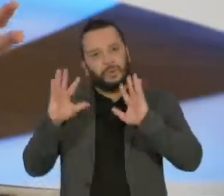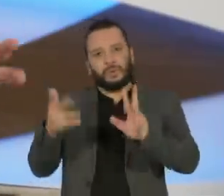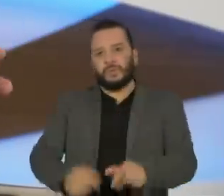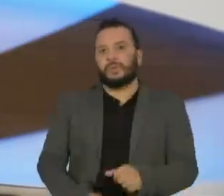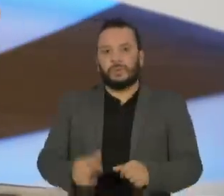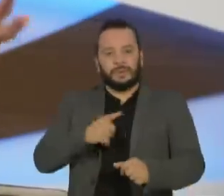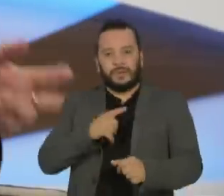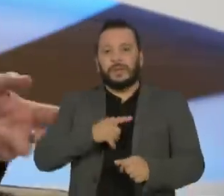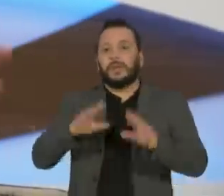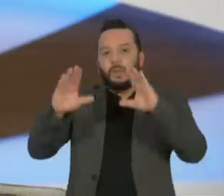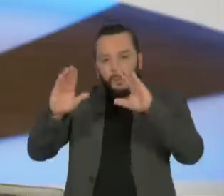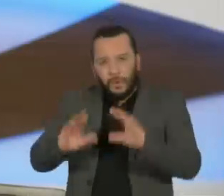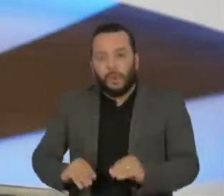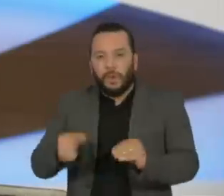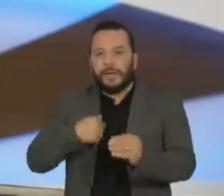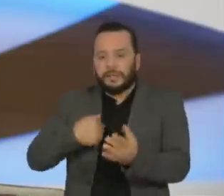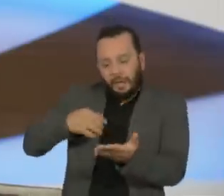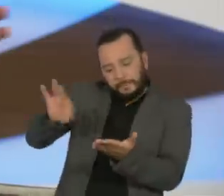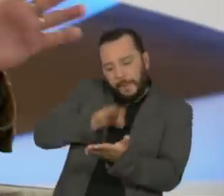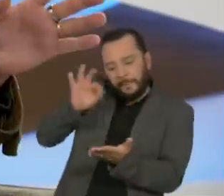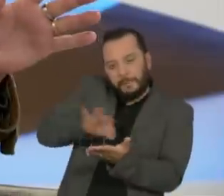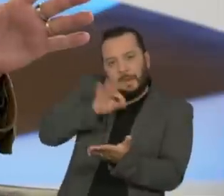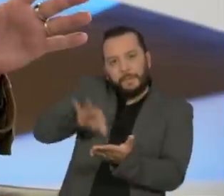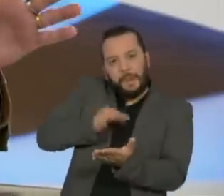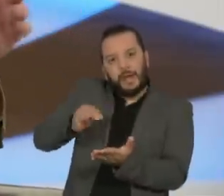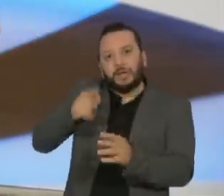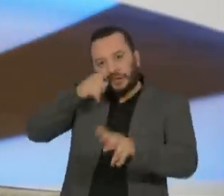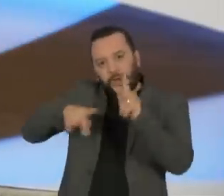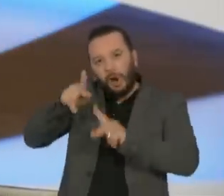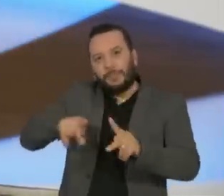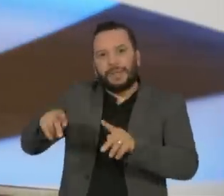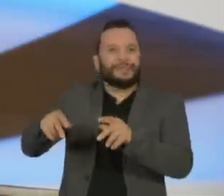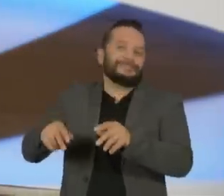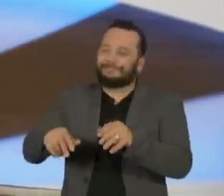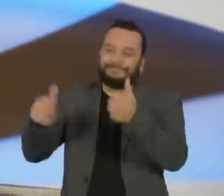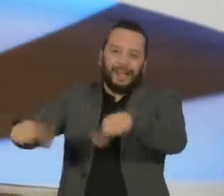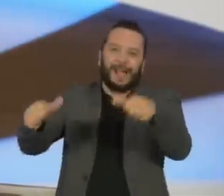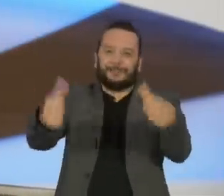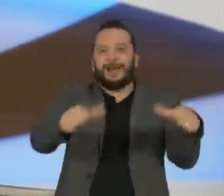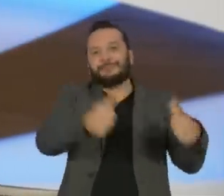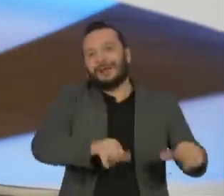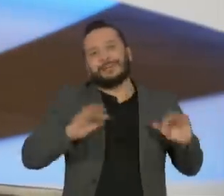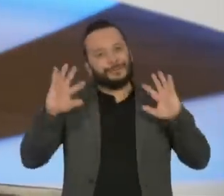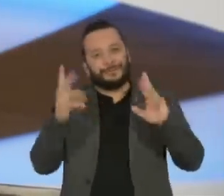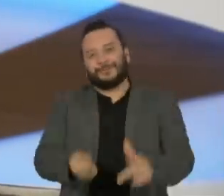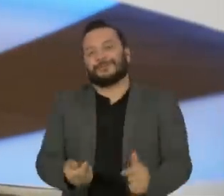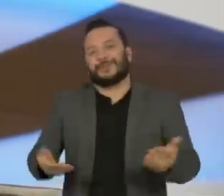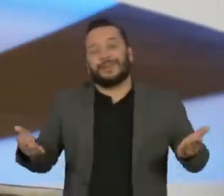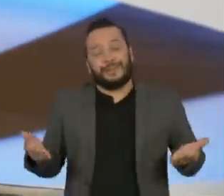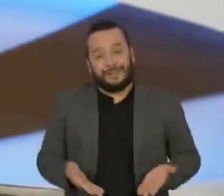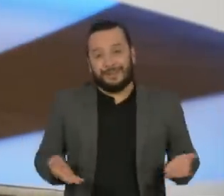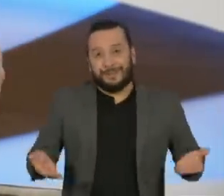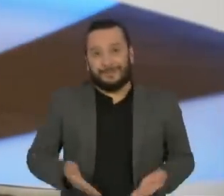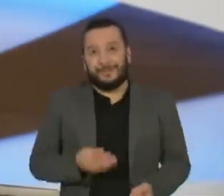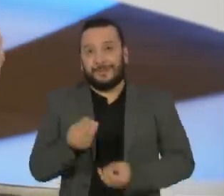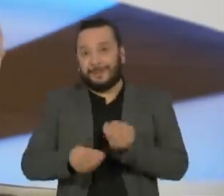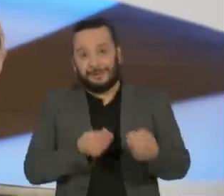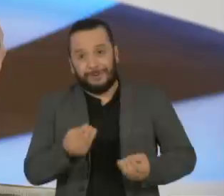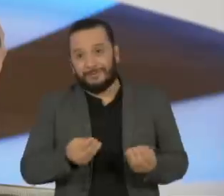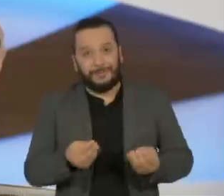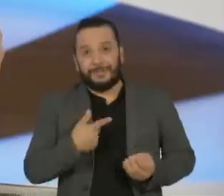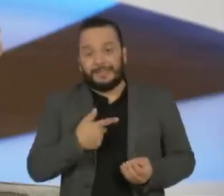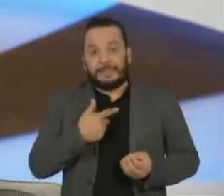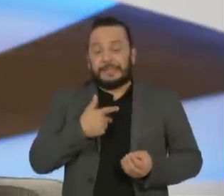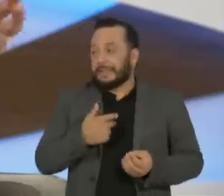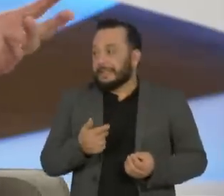noites de autógrafos, shopping center, livraria, etc. Tudo isso foi cancelado. E aí a gente está vivendo na banguela,